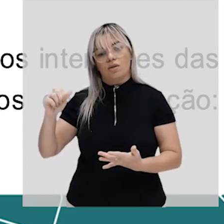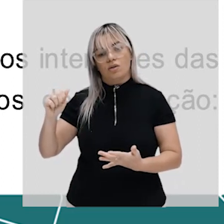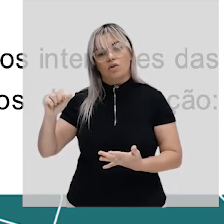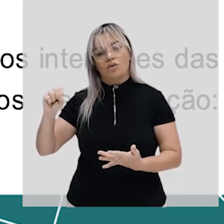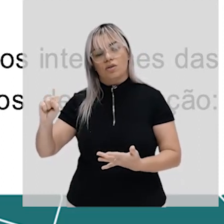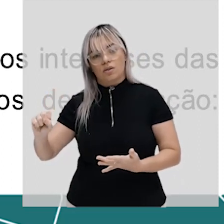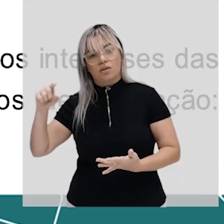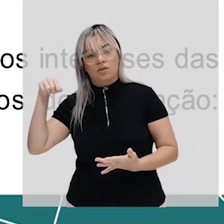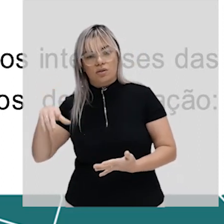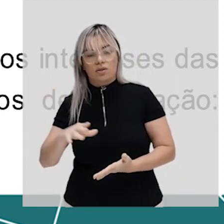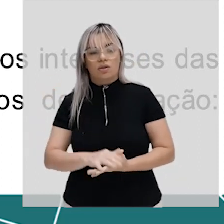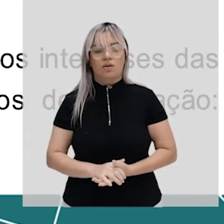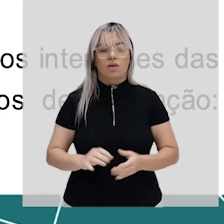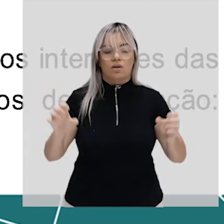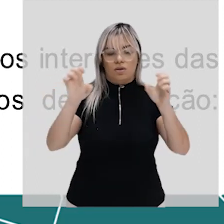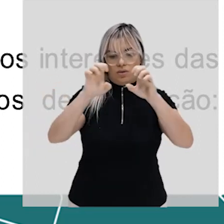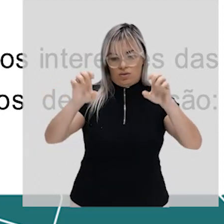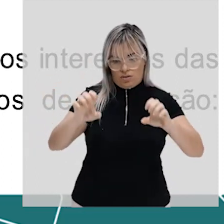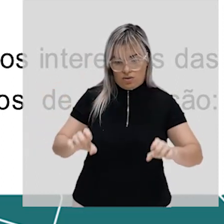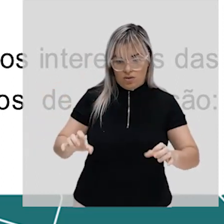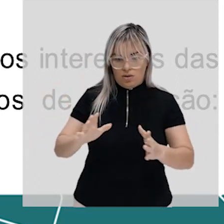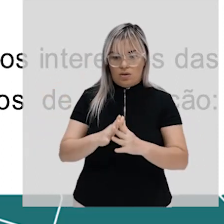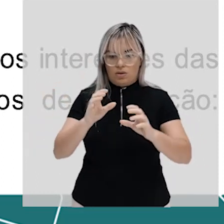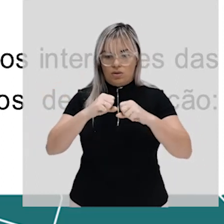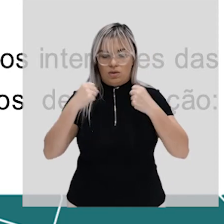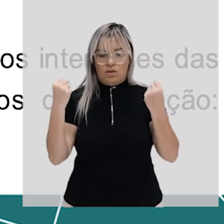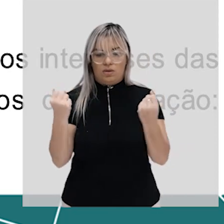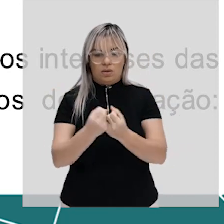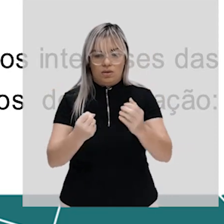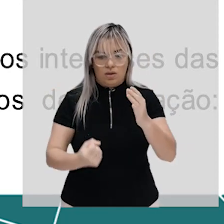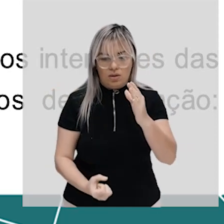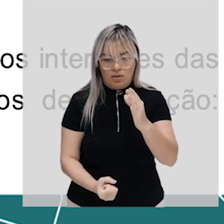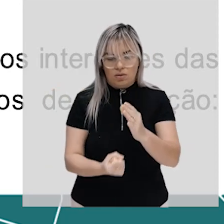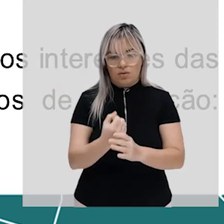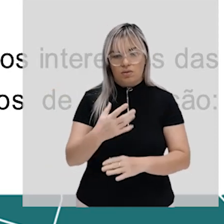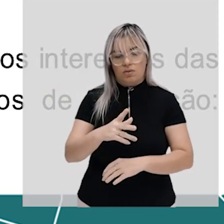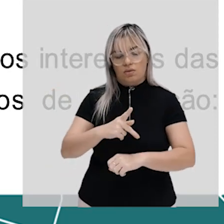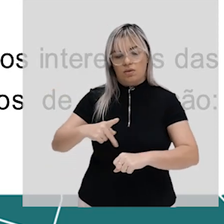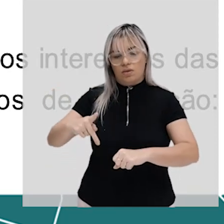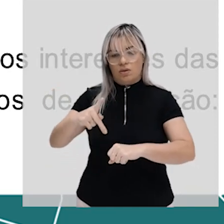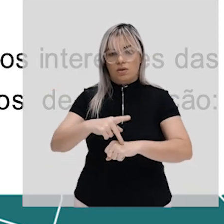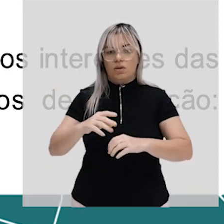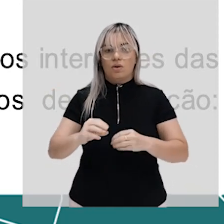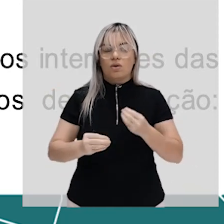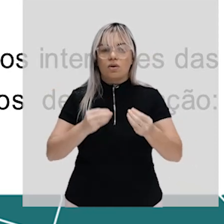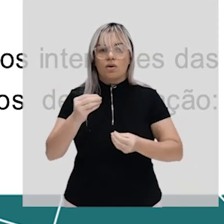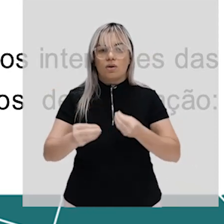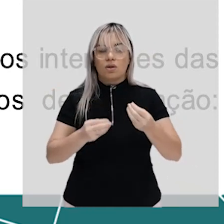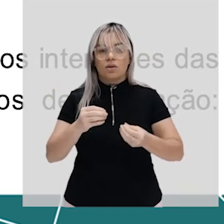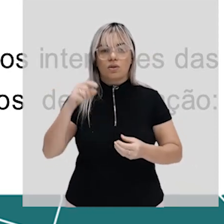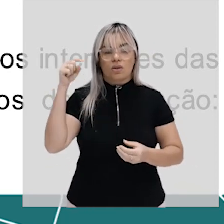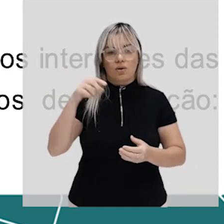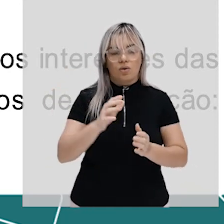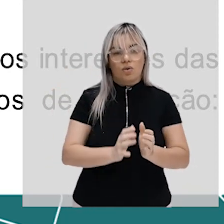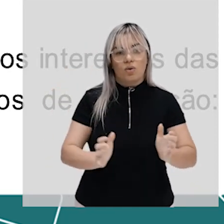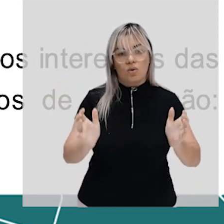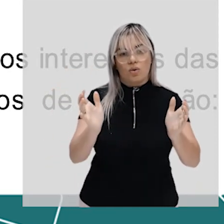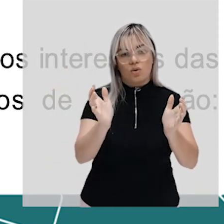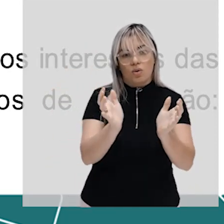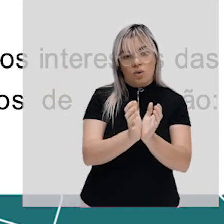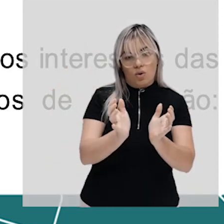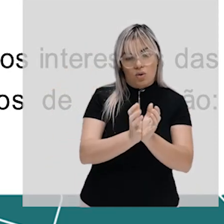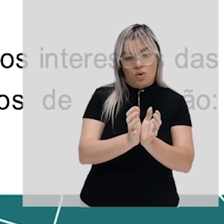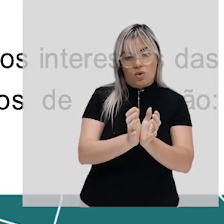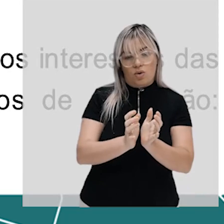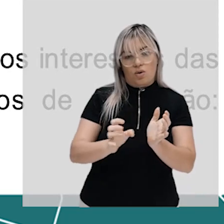Estado então se é assim que funciona a elite da sociedade se beneficia do poder político certo